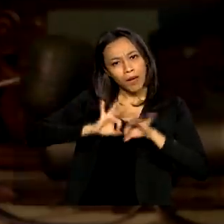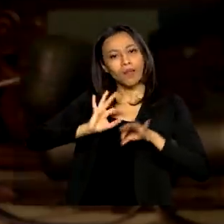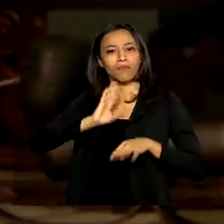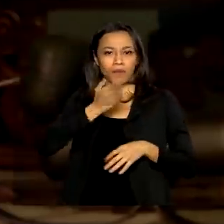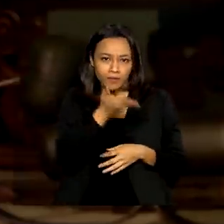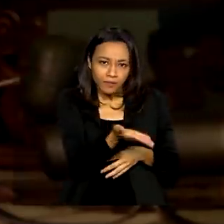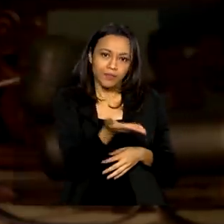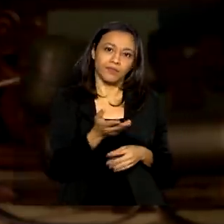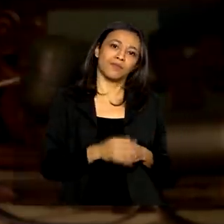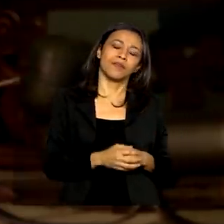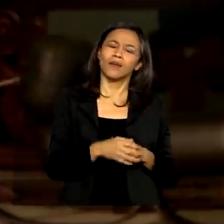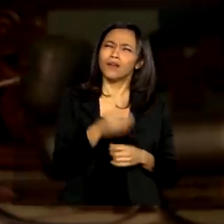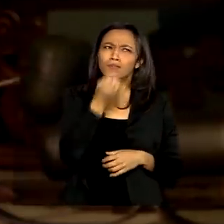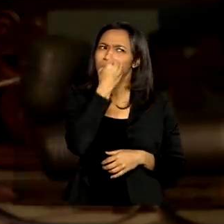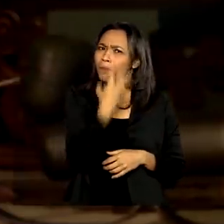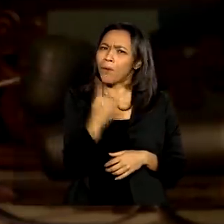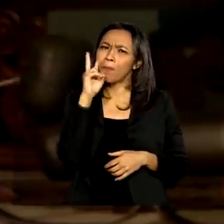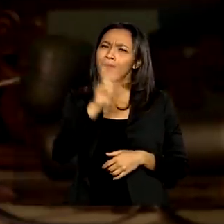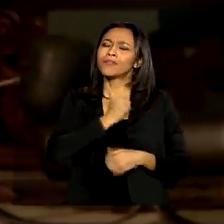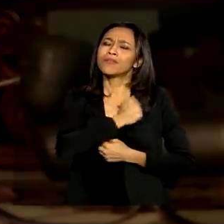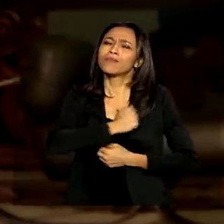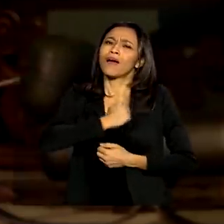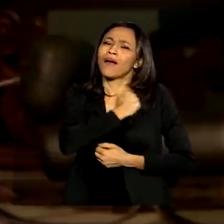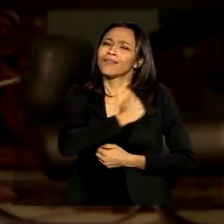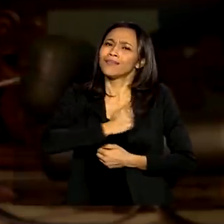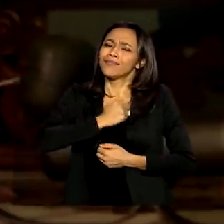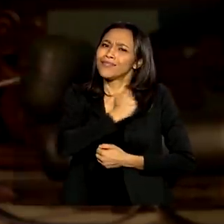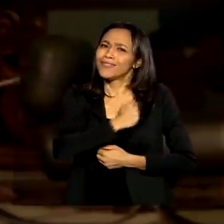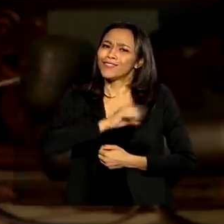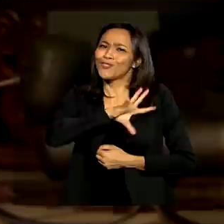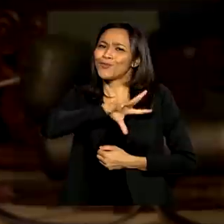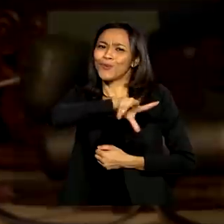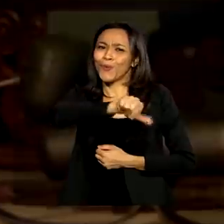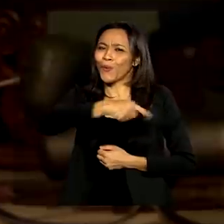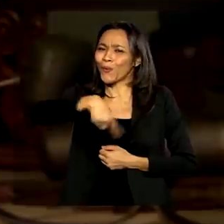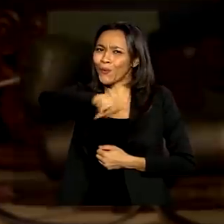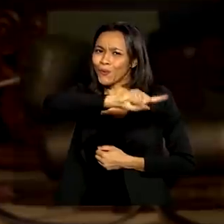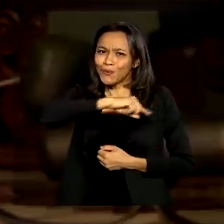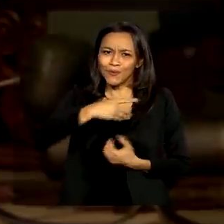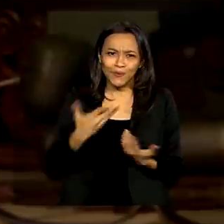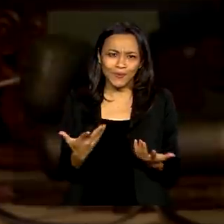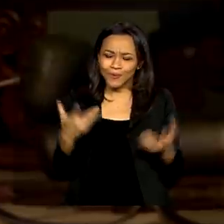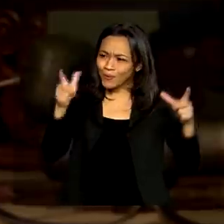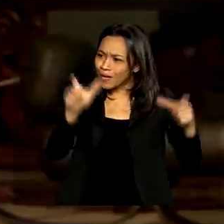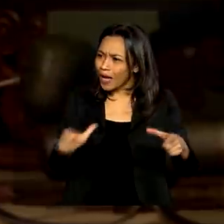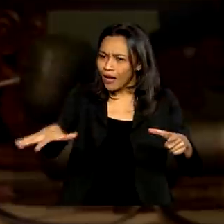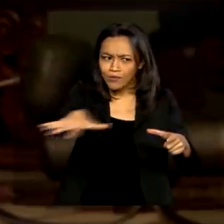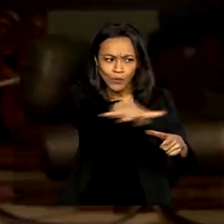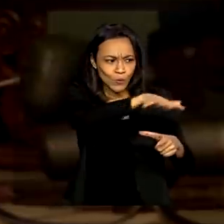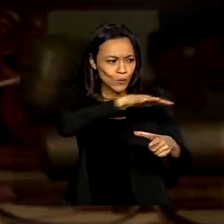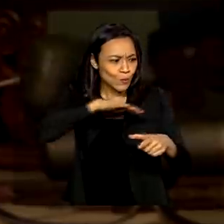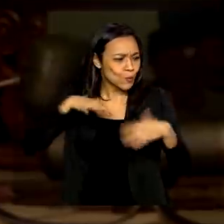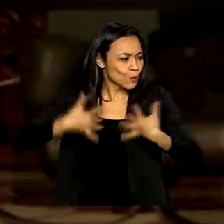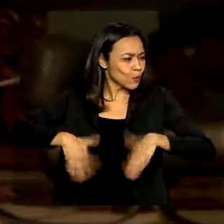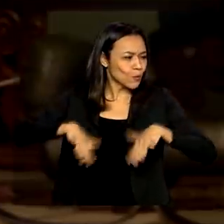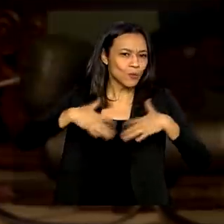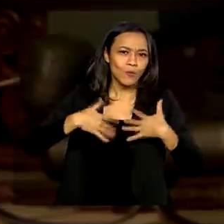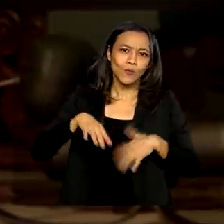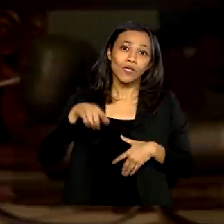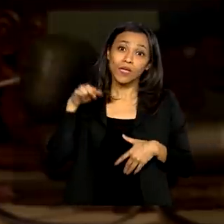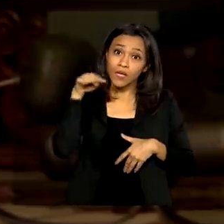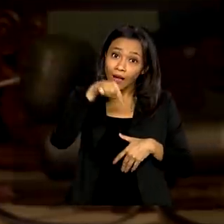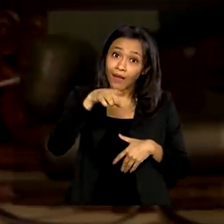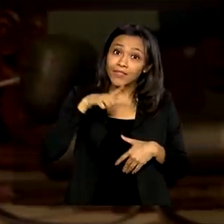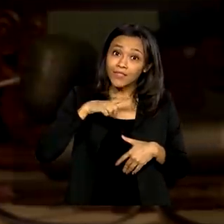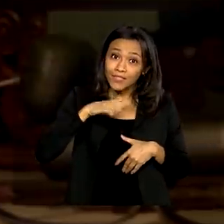E também foi bom para matar a saudade, né, de todo o complexo da estação espacial. E lá na estação